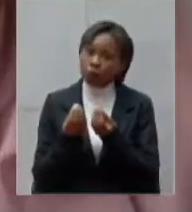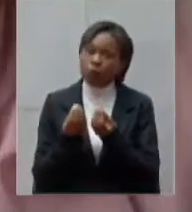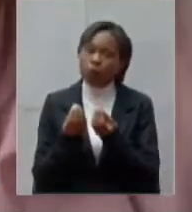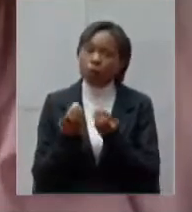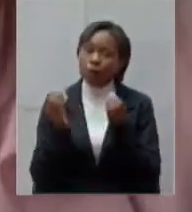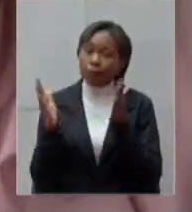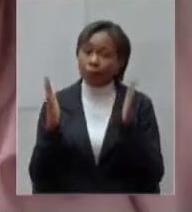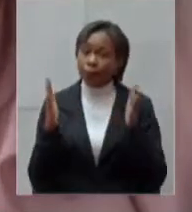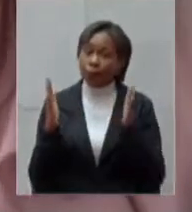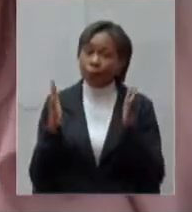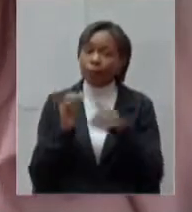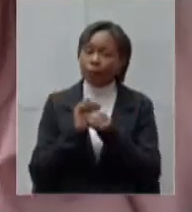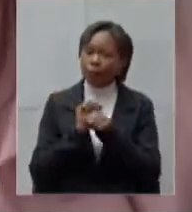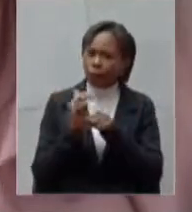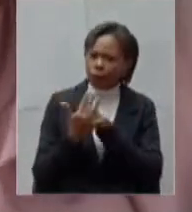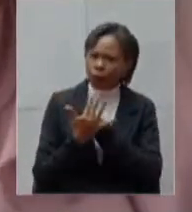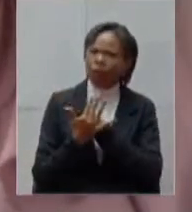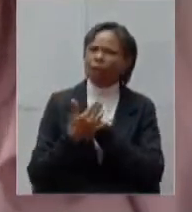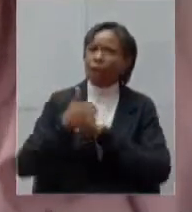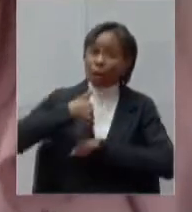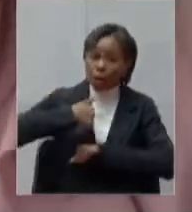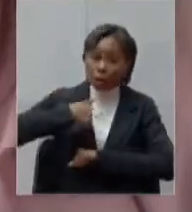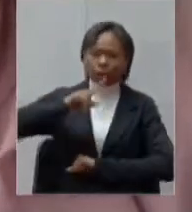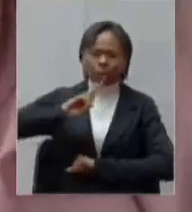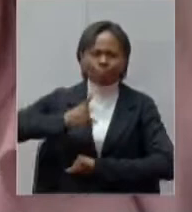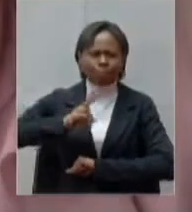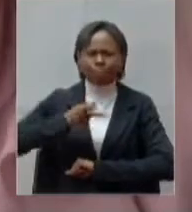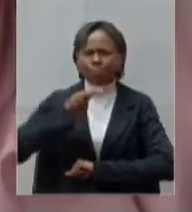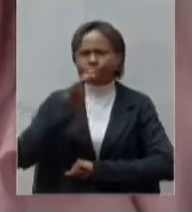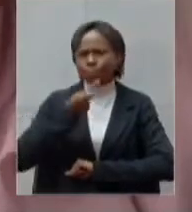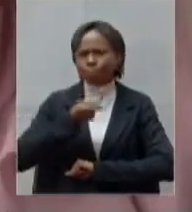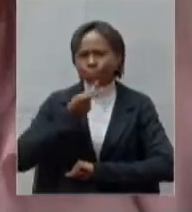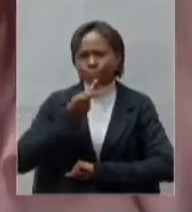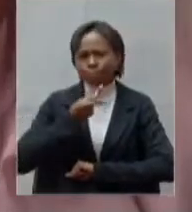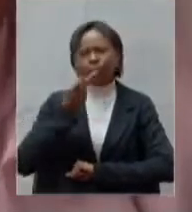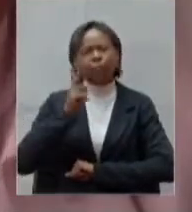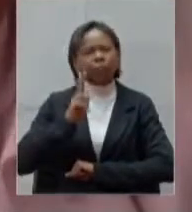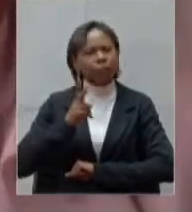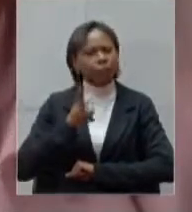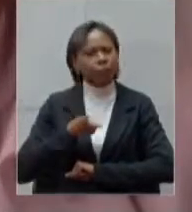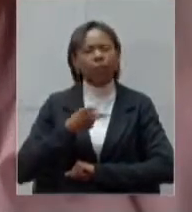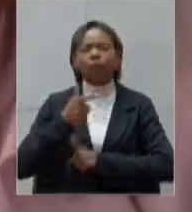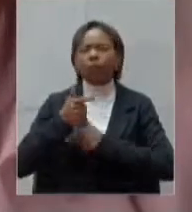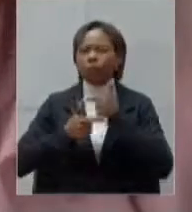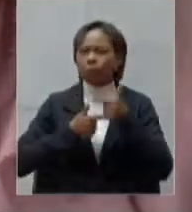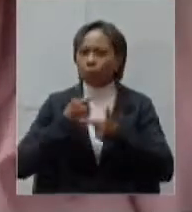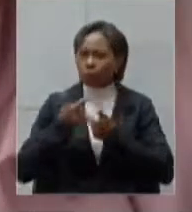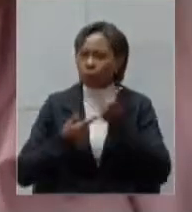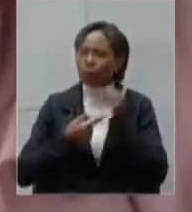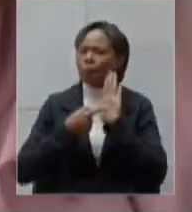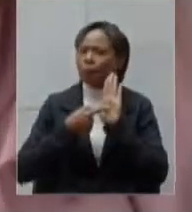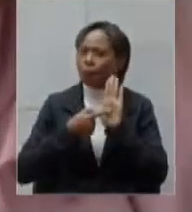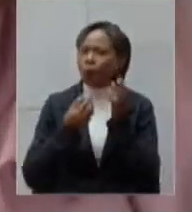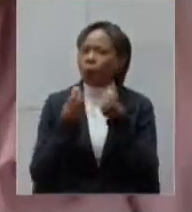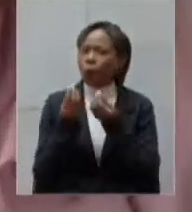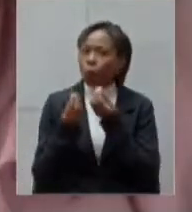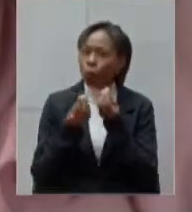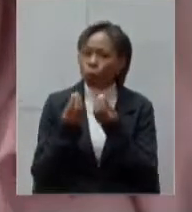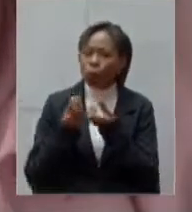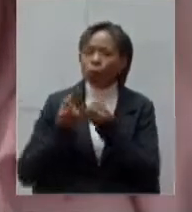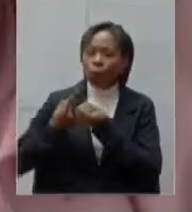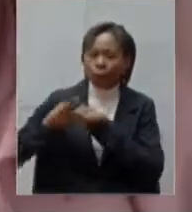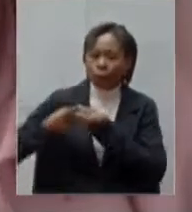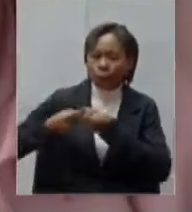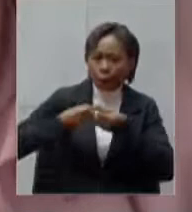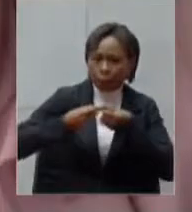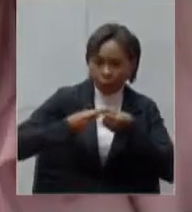trabalhei e sempre tenho falado também sobre a realidade dos municípios economicamente os